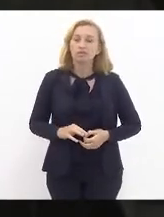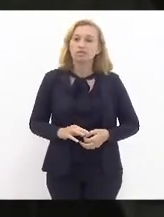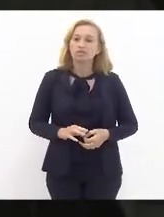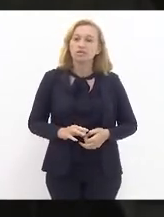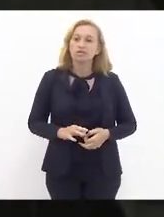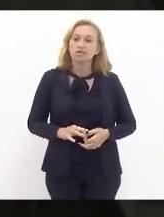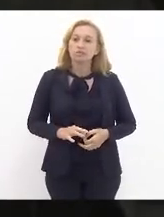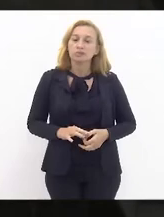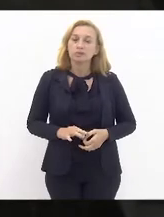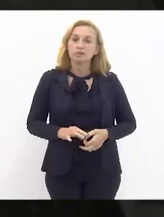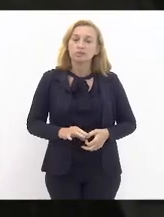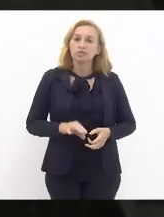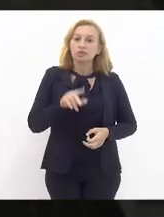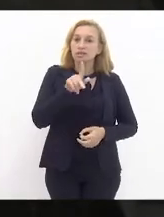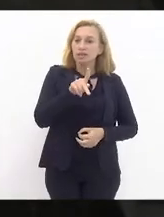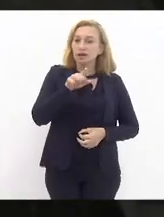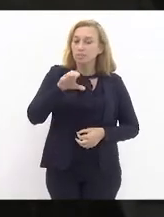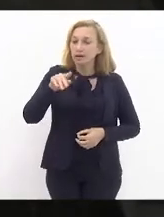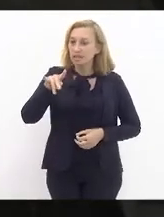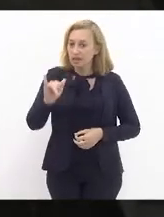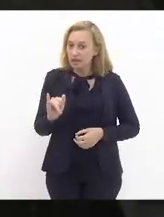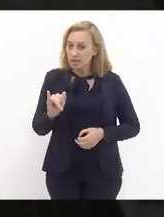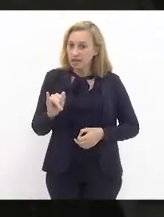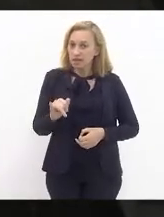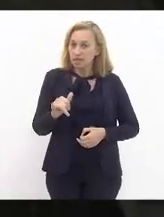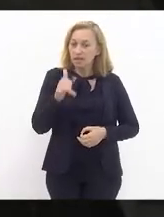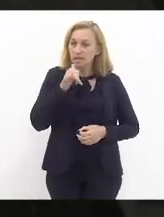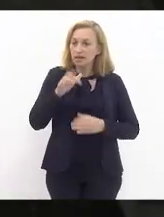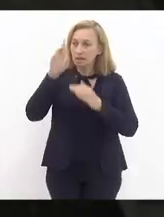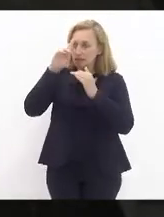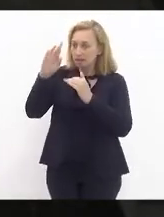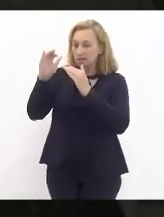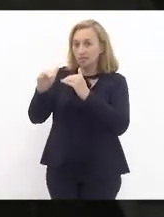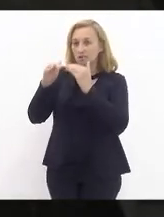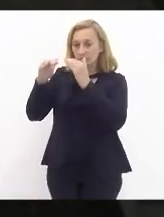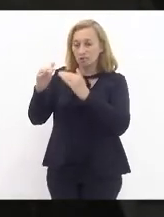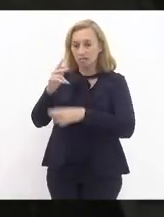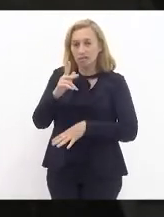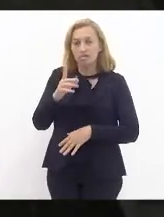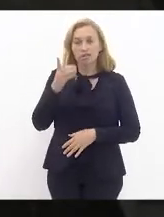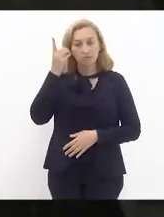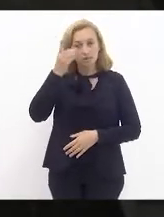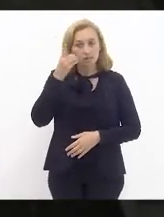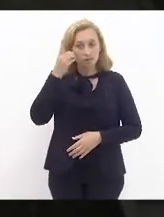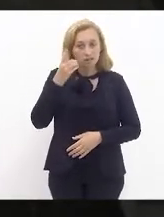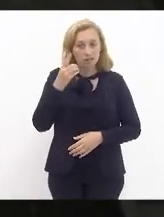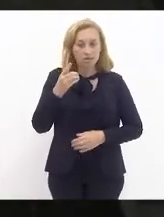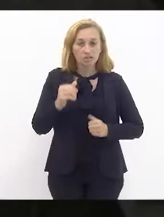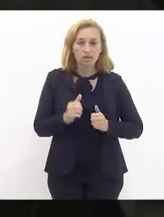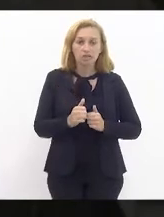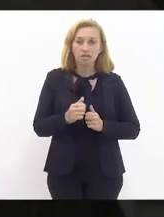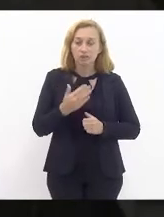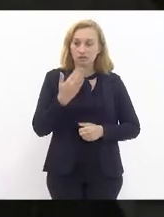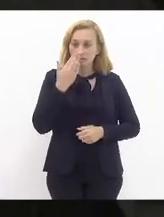respeito à CPI que vossa excelência preside, a CPI da Supervia.